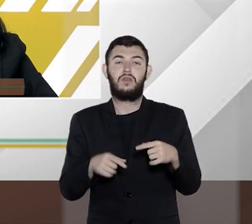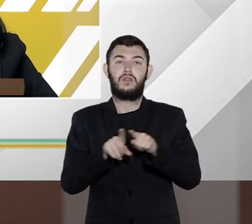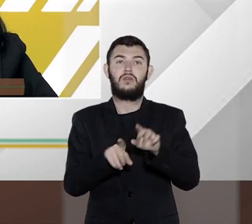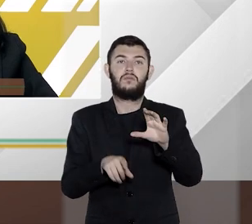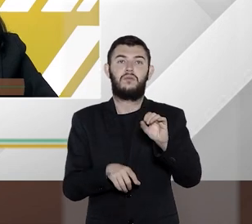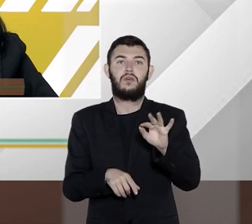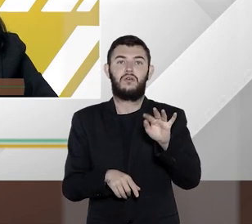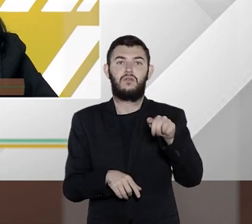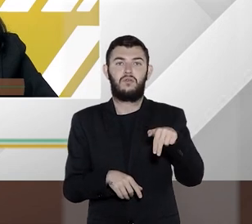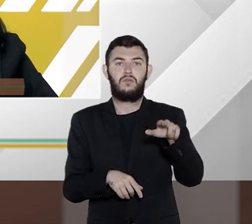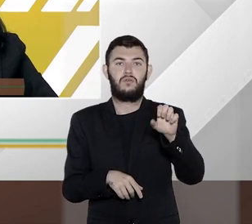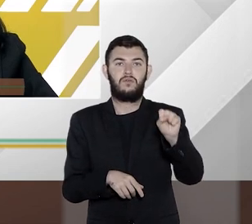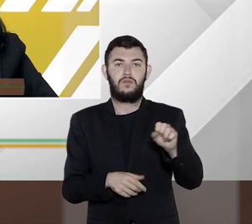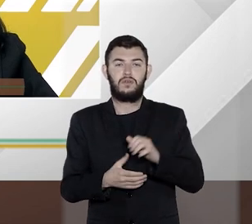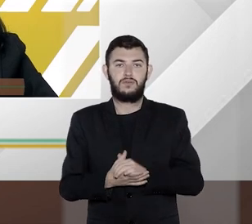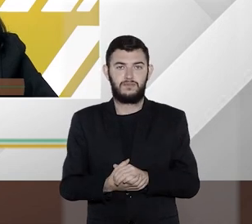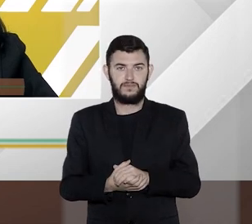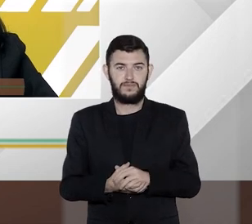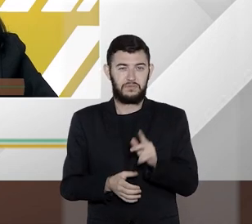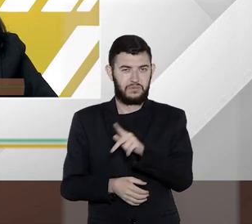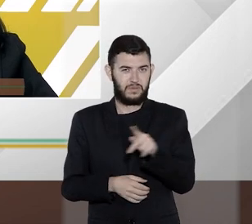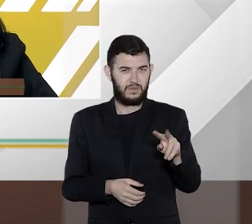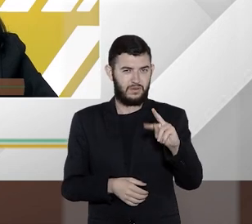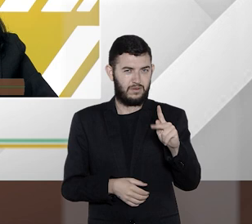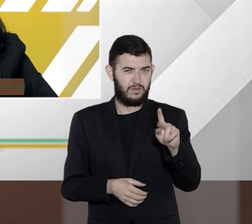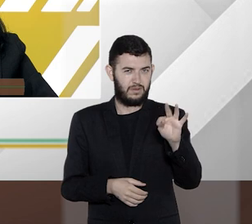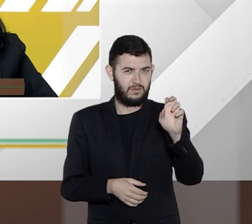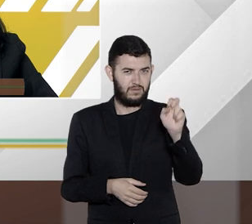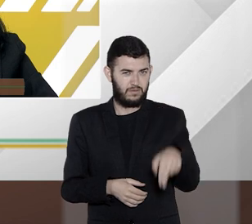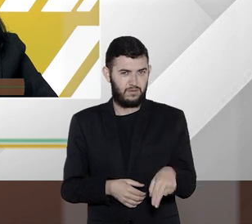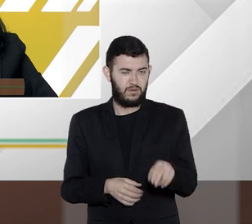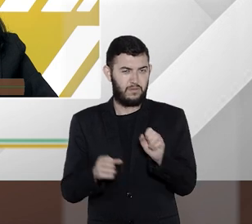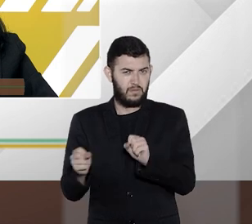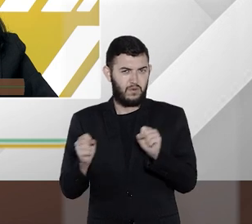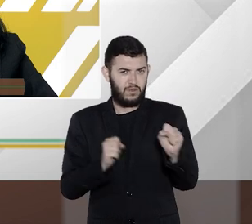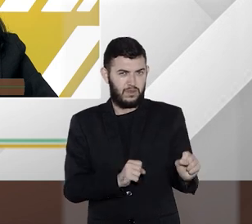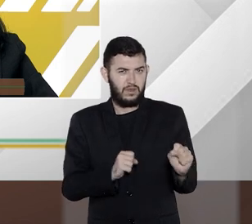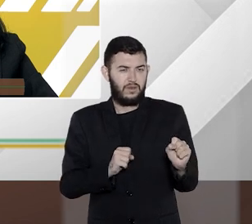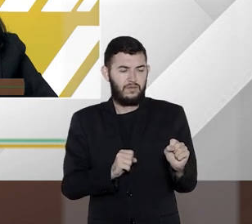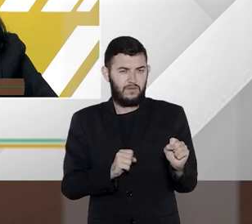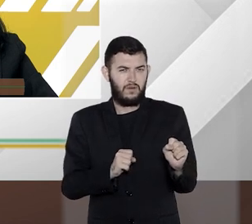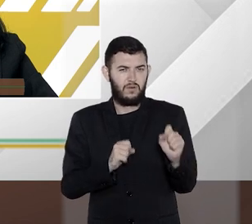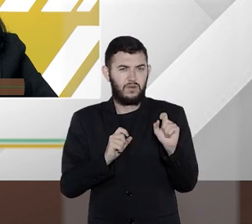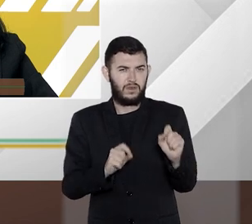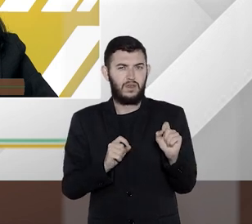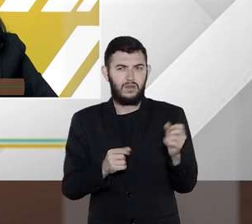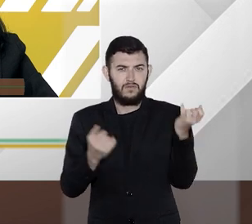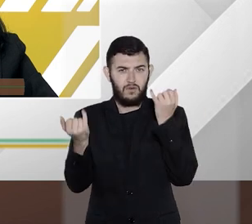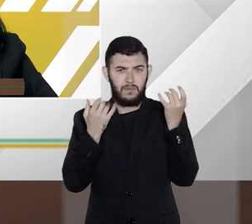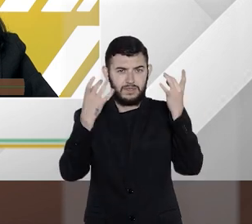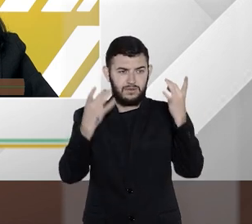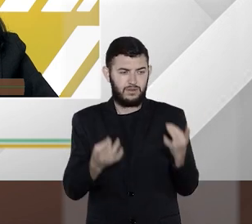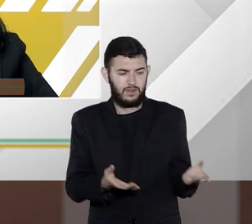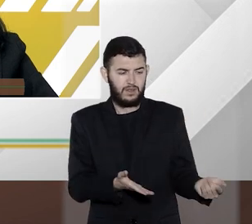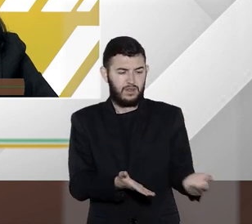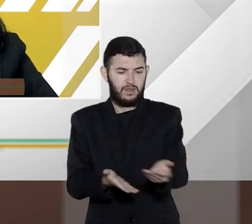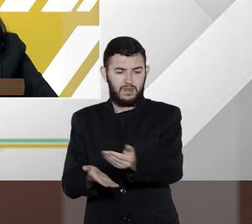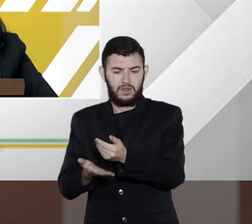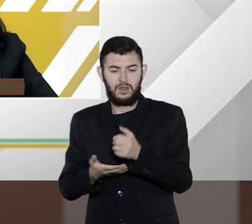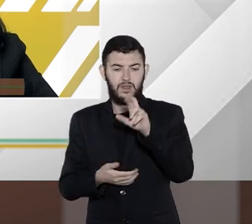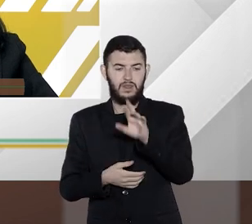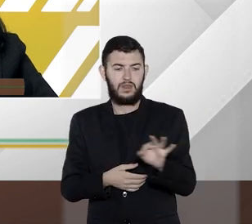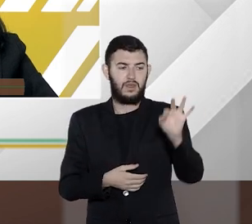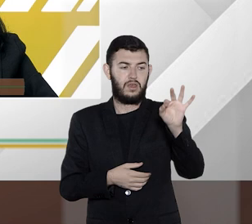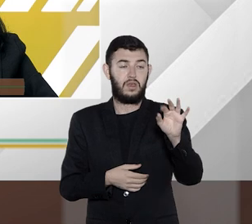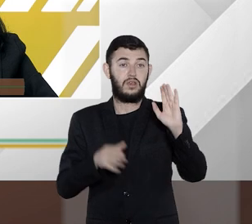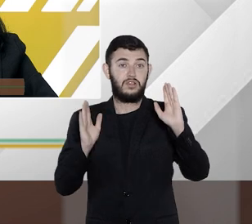professor Elton, e é possível identificar a capacidade de captação de informações pela Receita Federal e se ela já